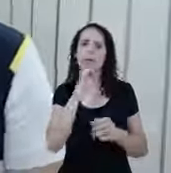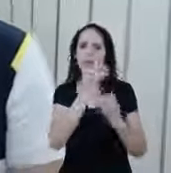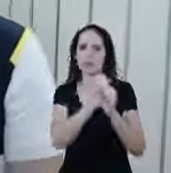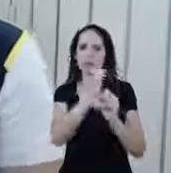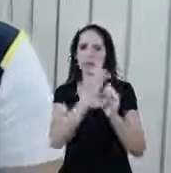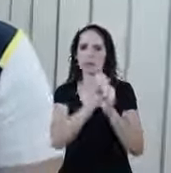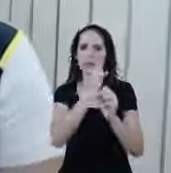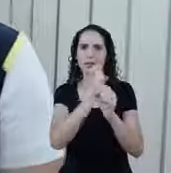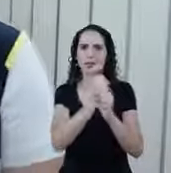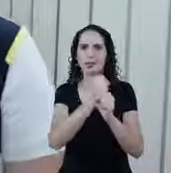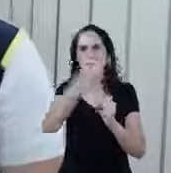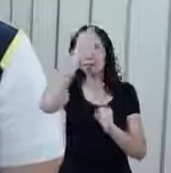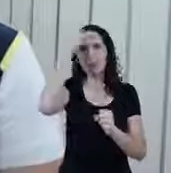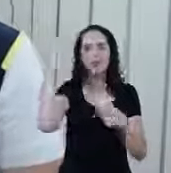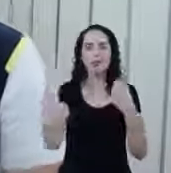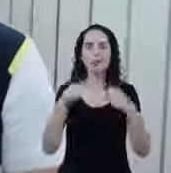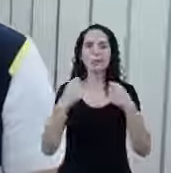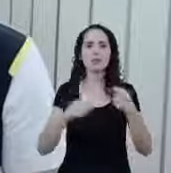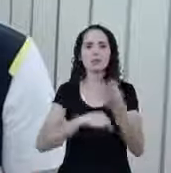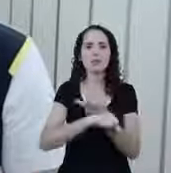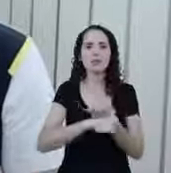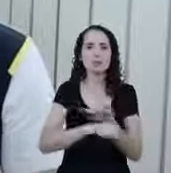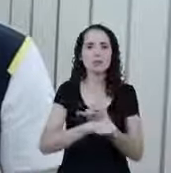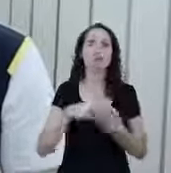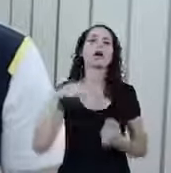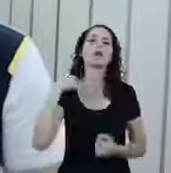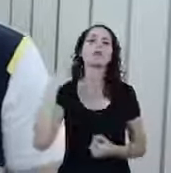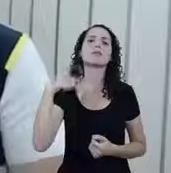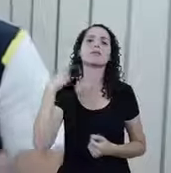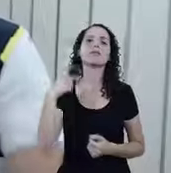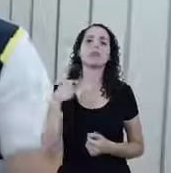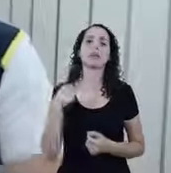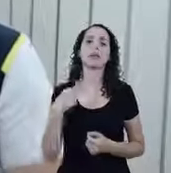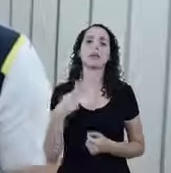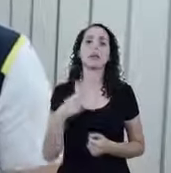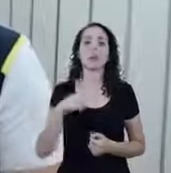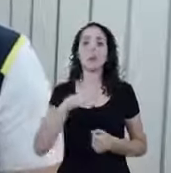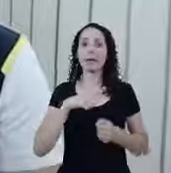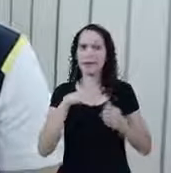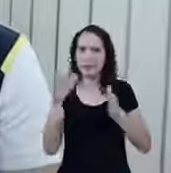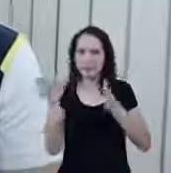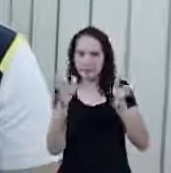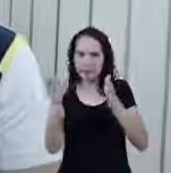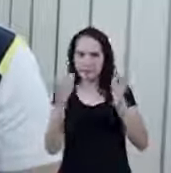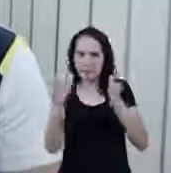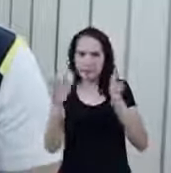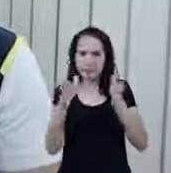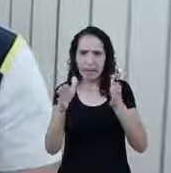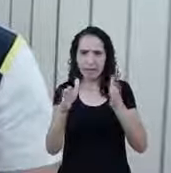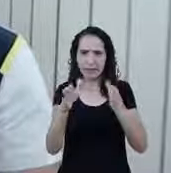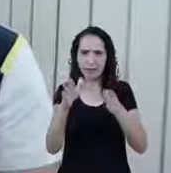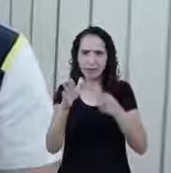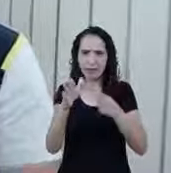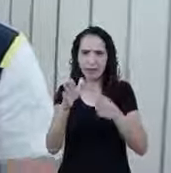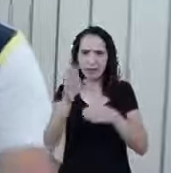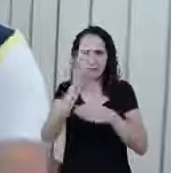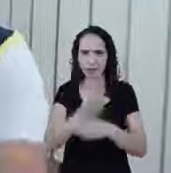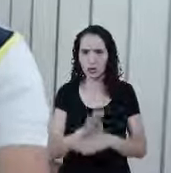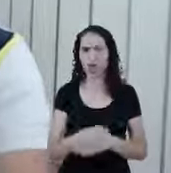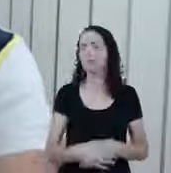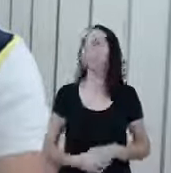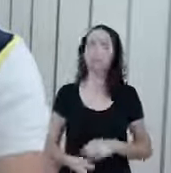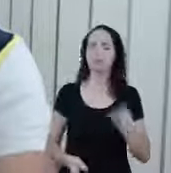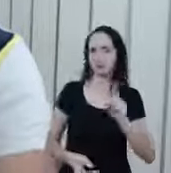precisa procurar um contador, um advogado Para ter acesso a esse auxílio emergencial ou não? Não,